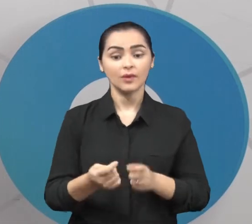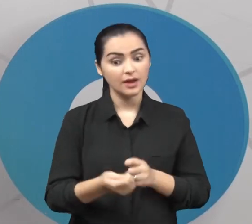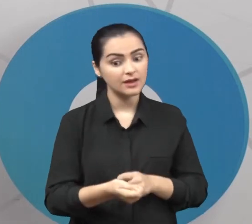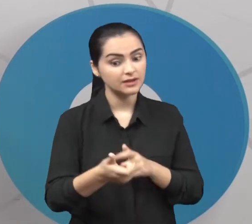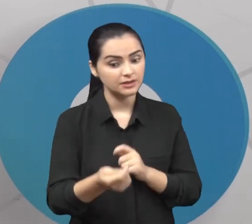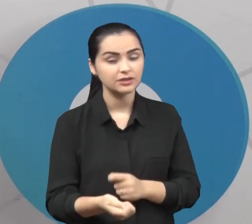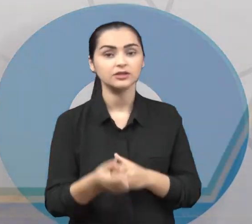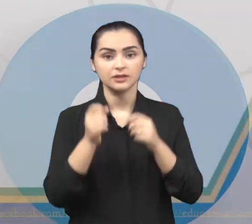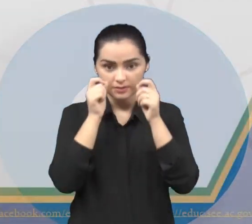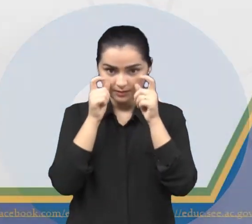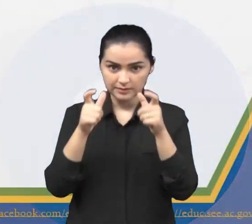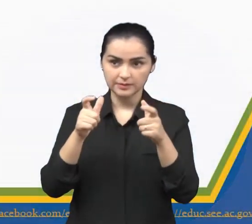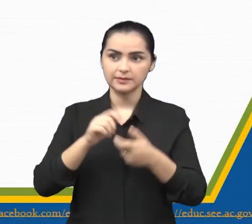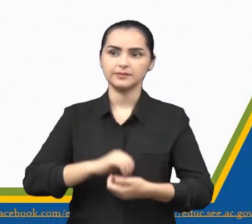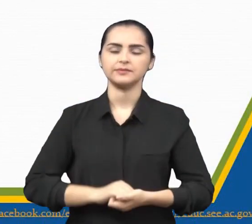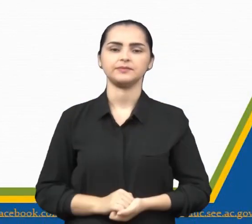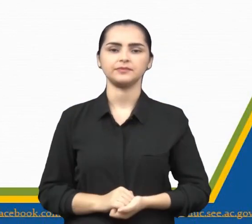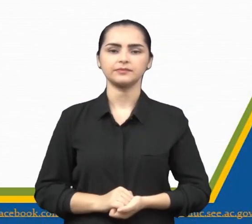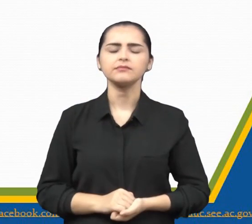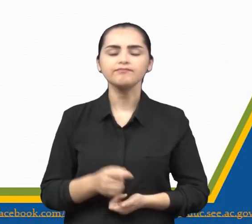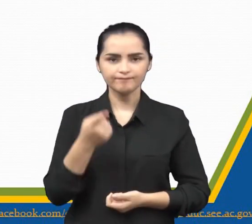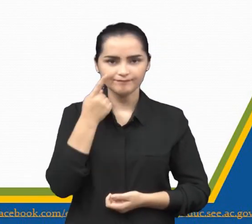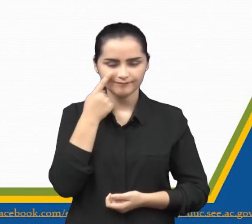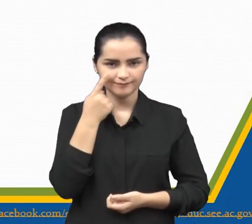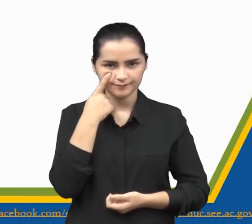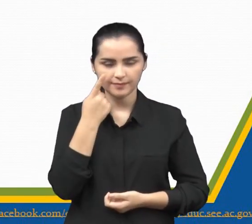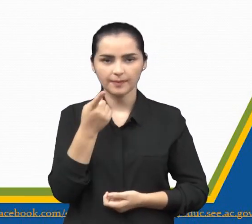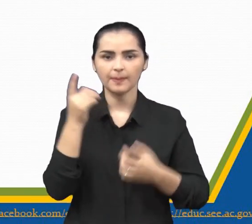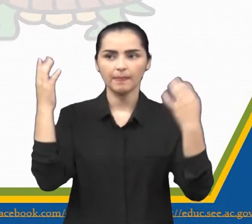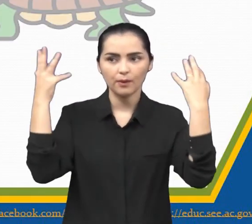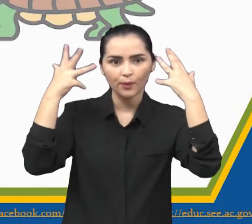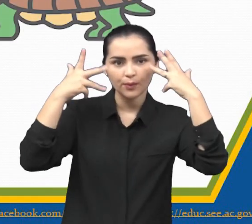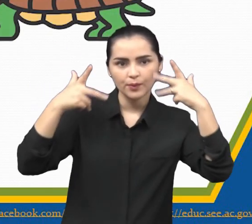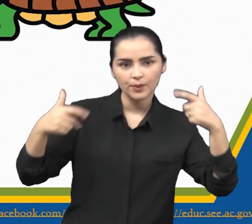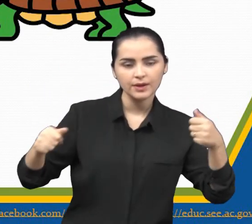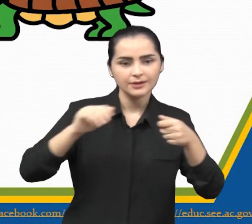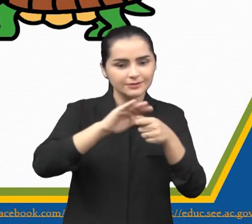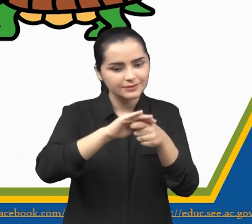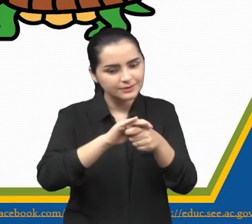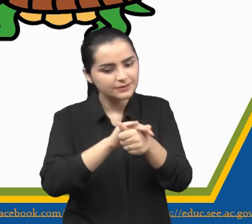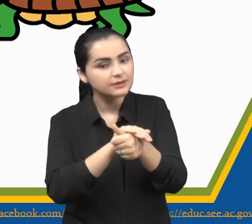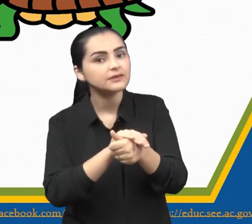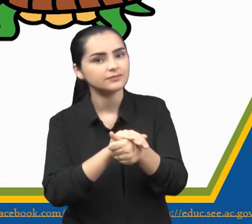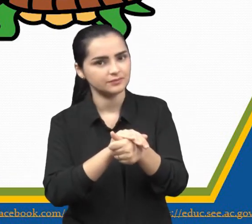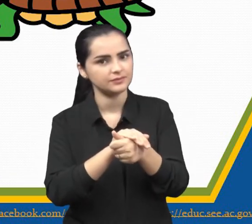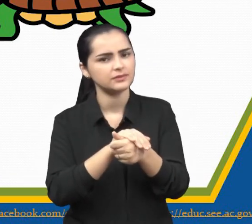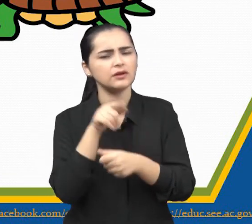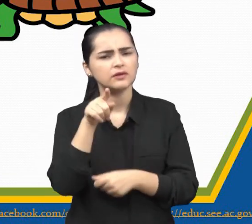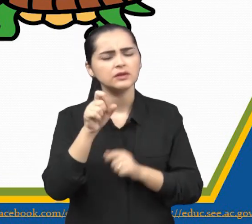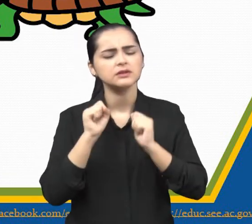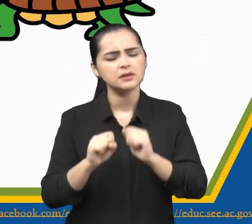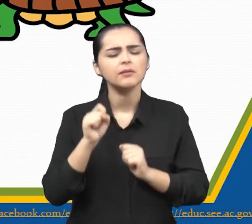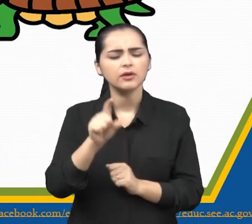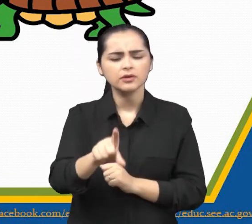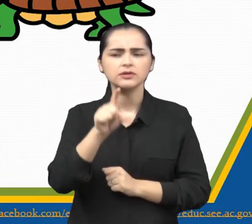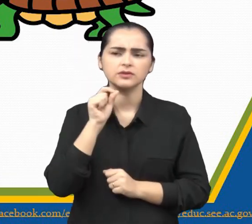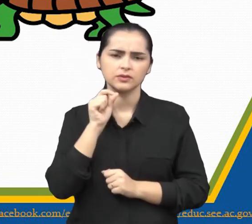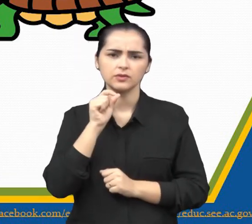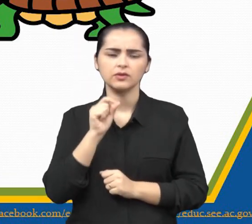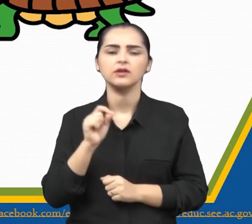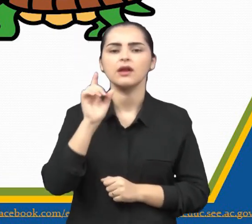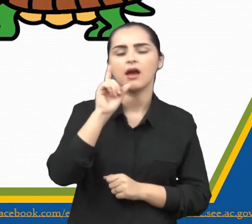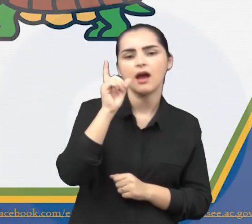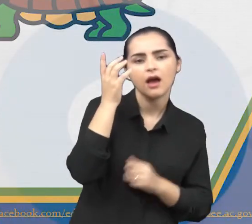tá bom? Voltando. Olha só. O leão e uma tartaruga. Você pode escolher. Entre o